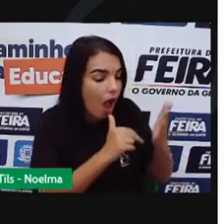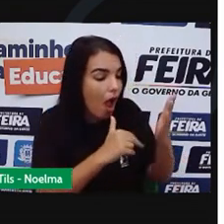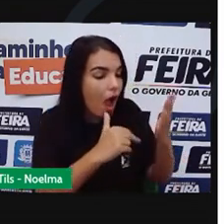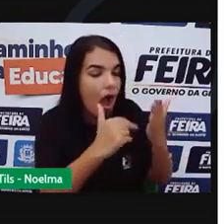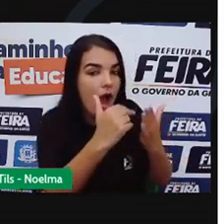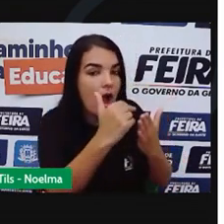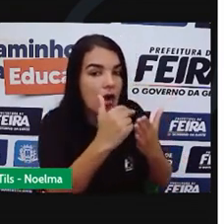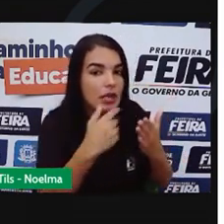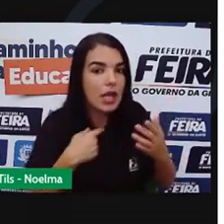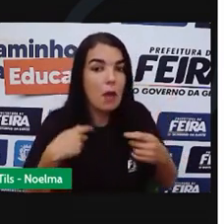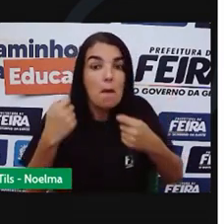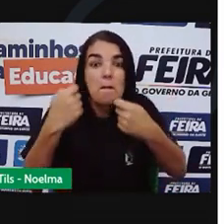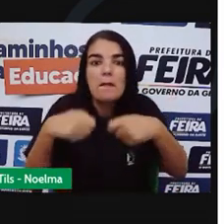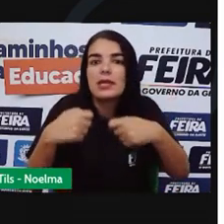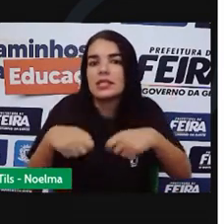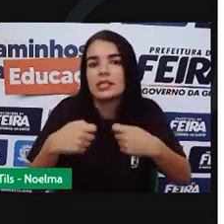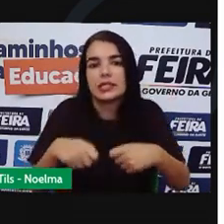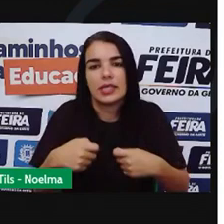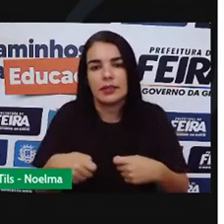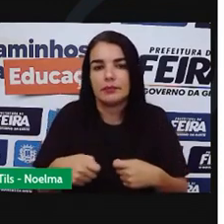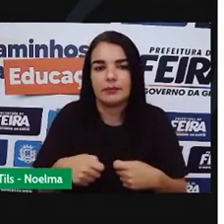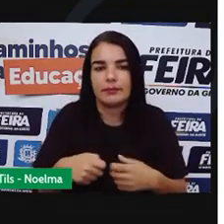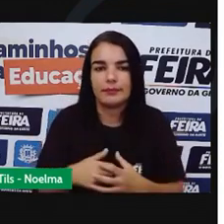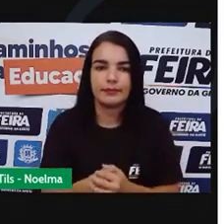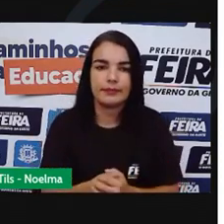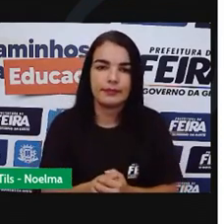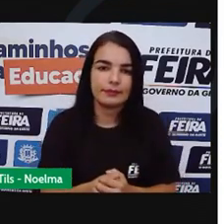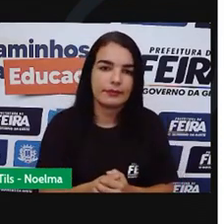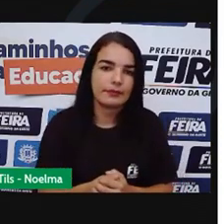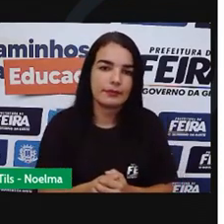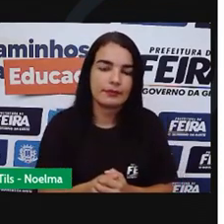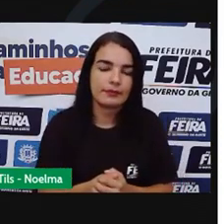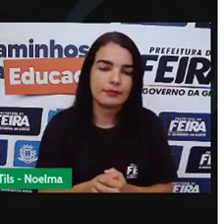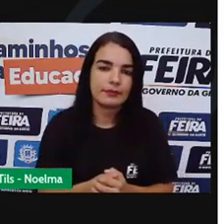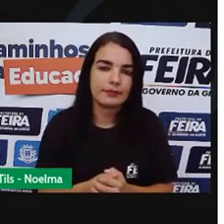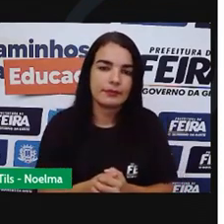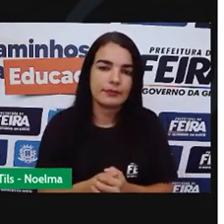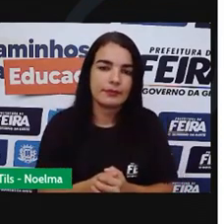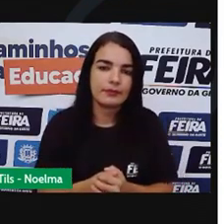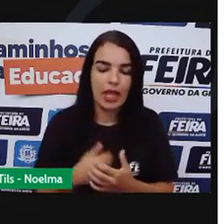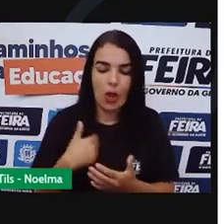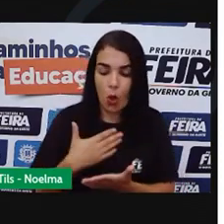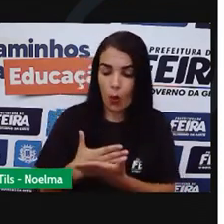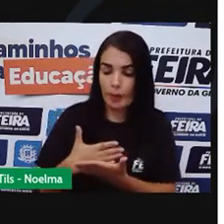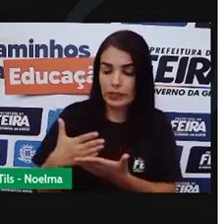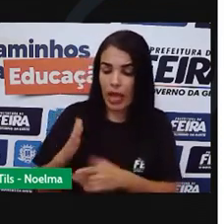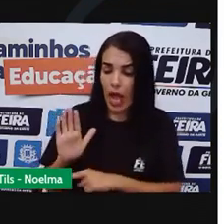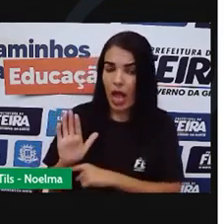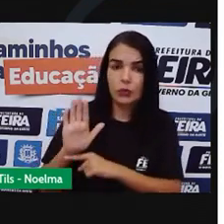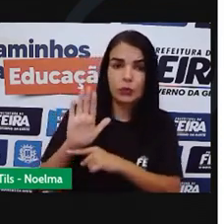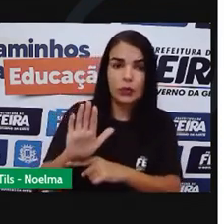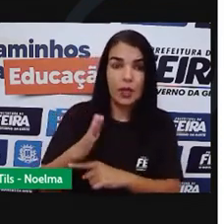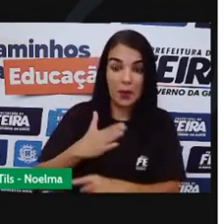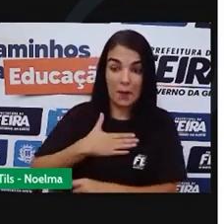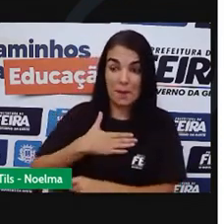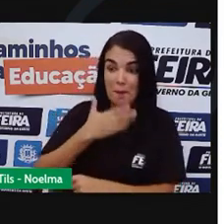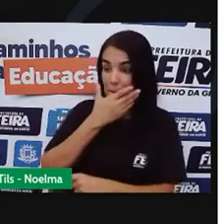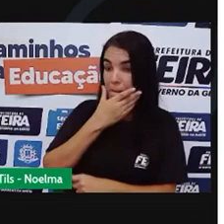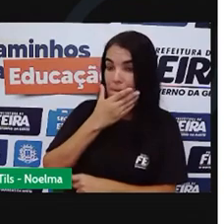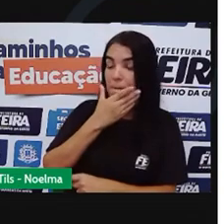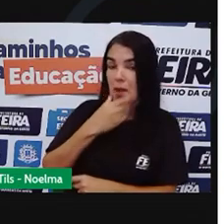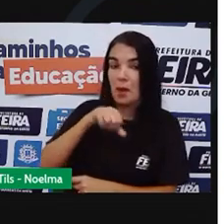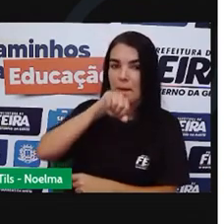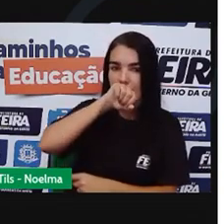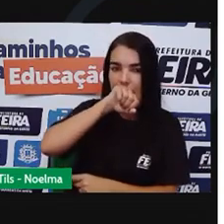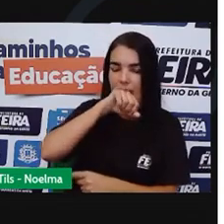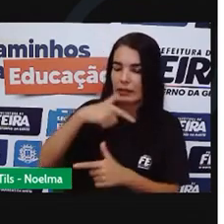necessidade Eu comecei Ajudando meu pai Trabalhar com arte